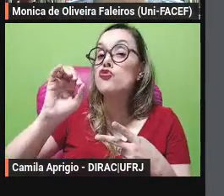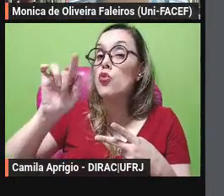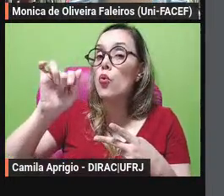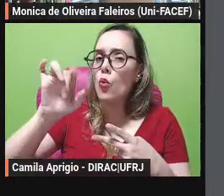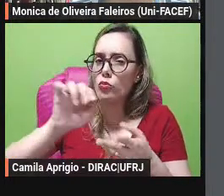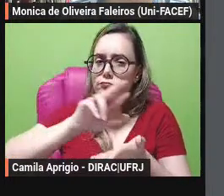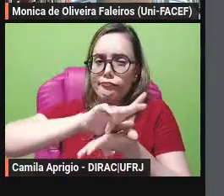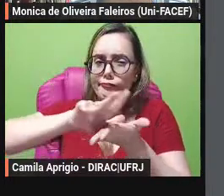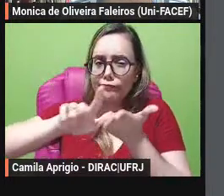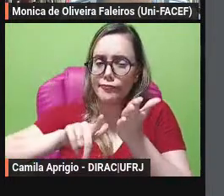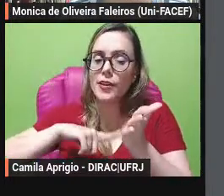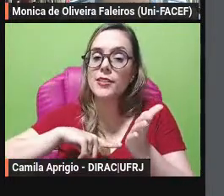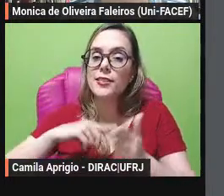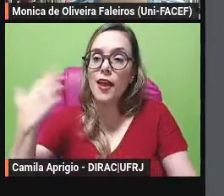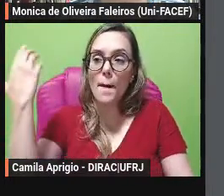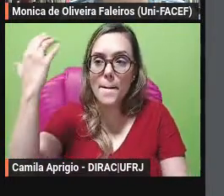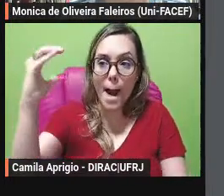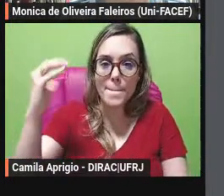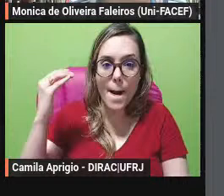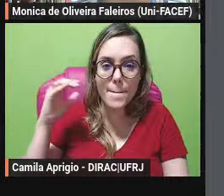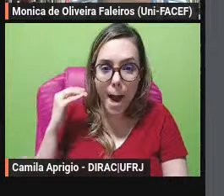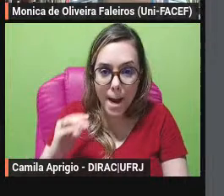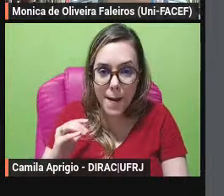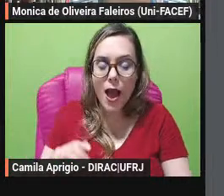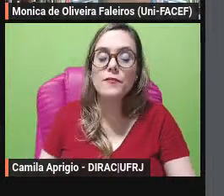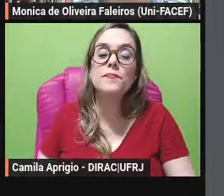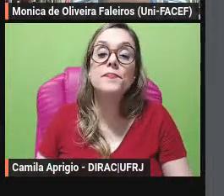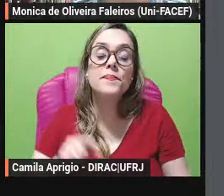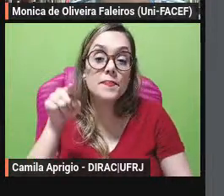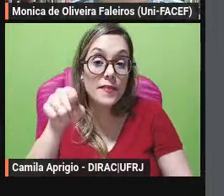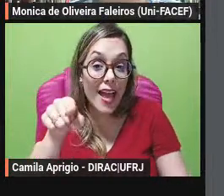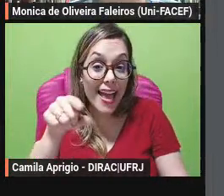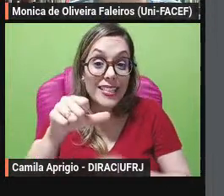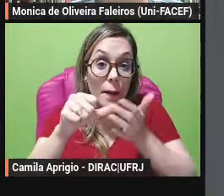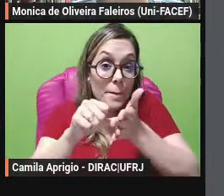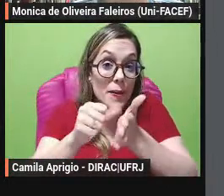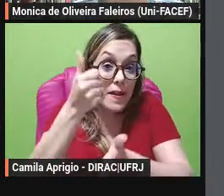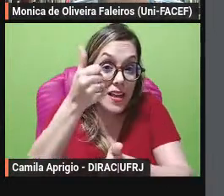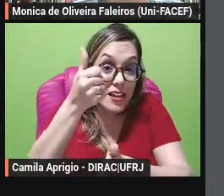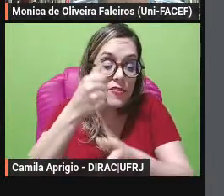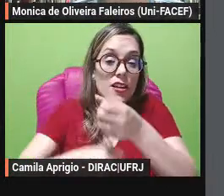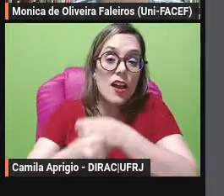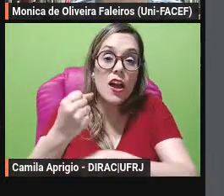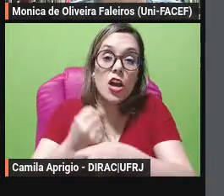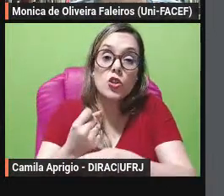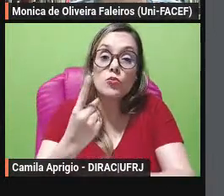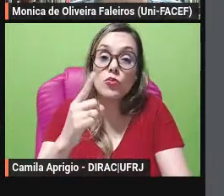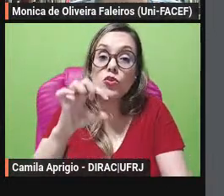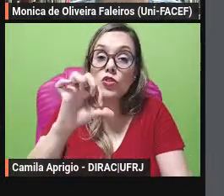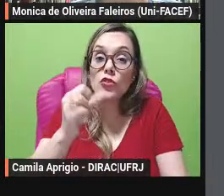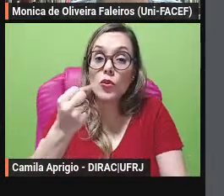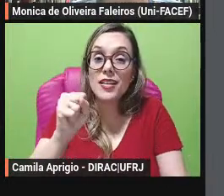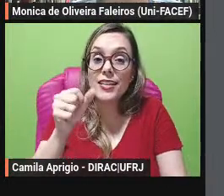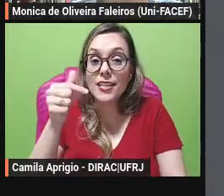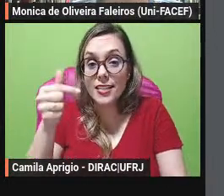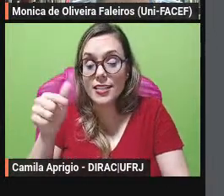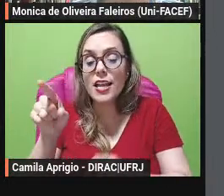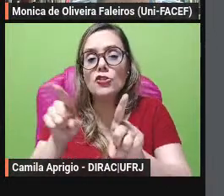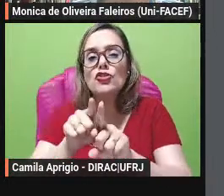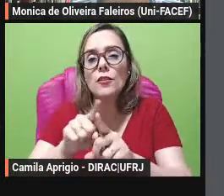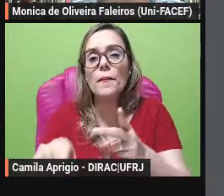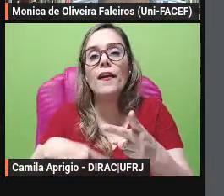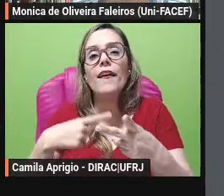publicada pela primeira vez em Eros uma vez de 1987 posteriormente em 2003 em 100 fábulas fabulosas